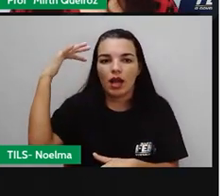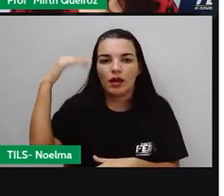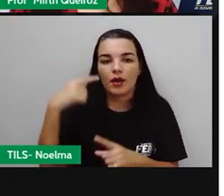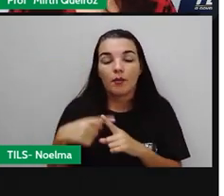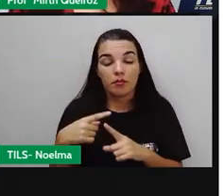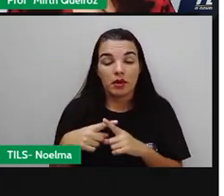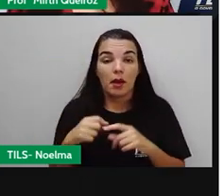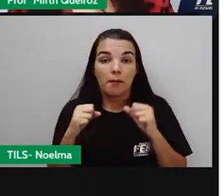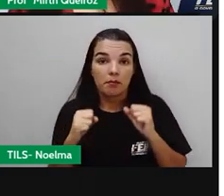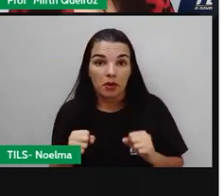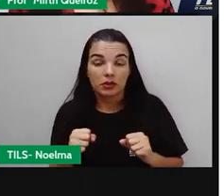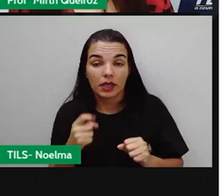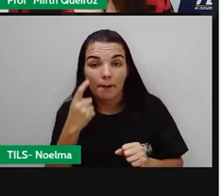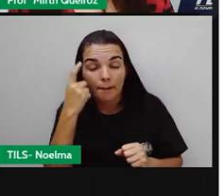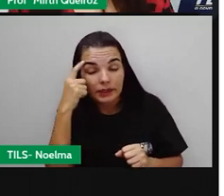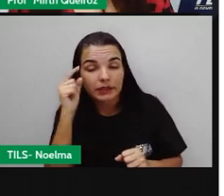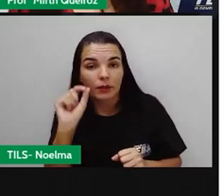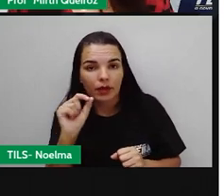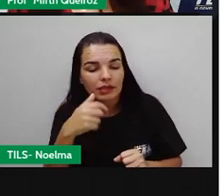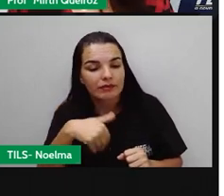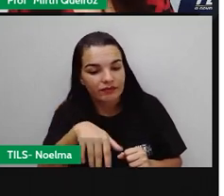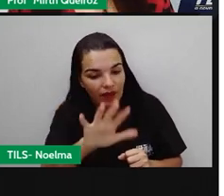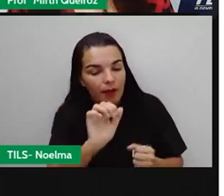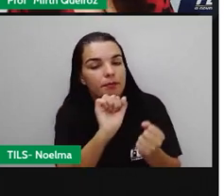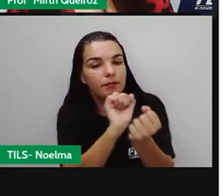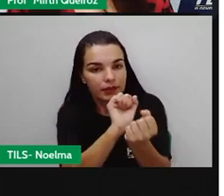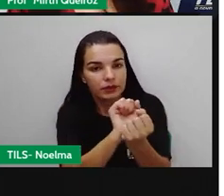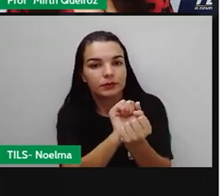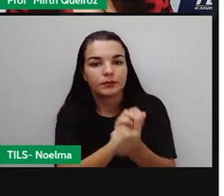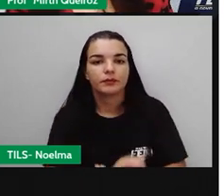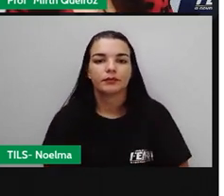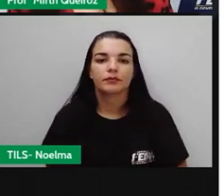preso, ela também pagar multa.